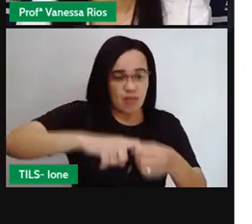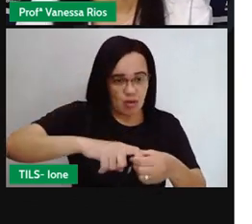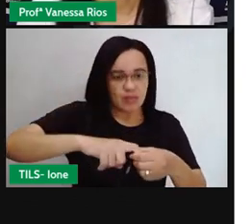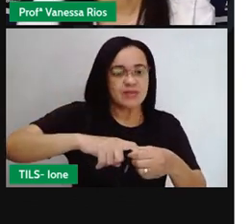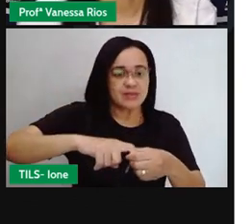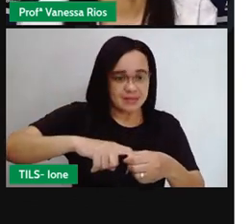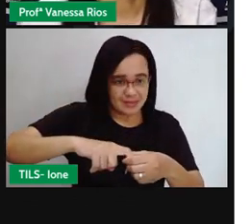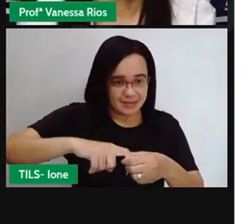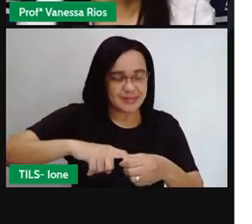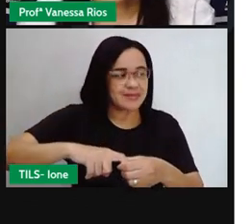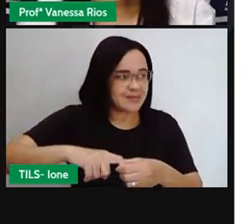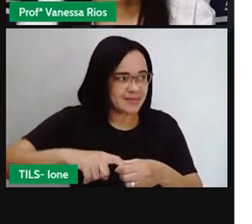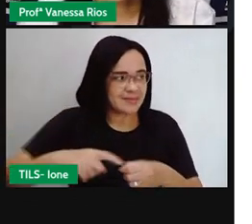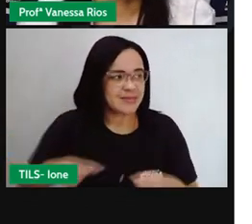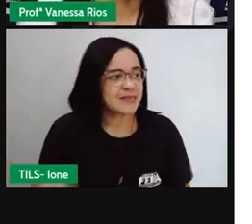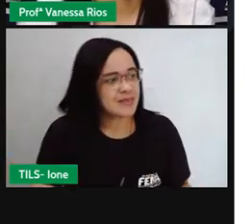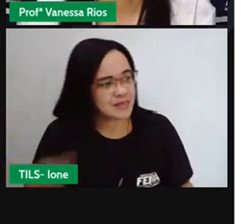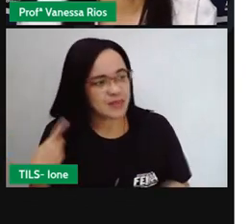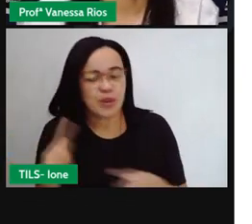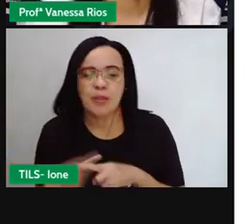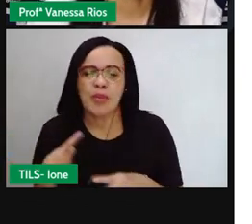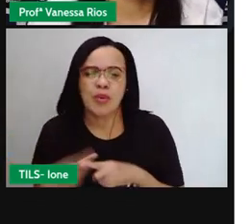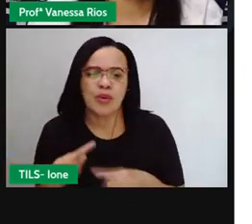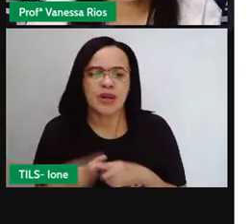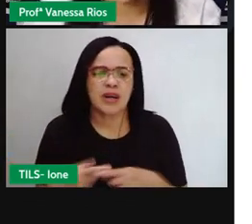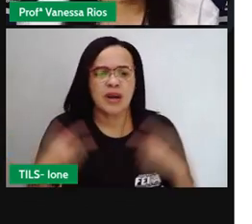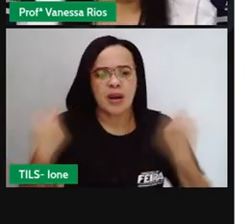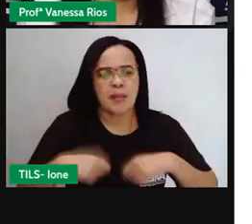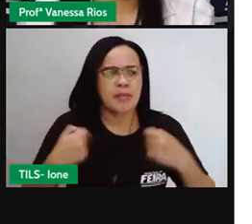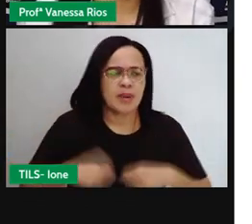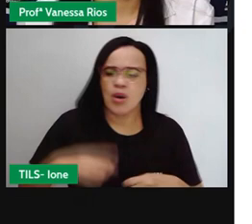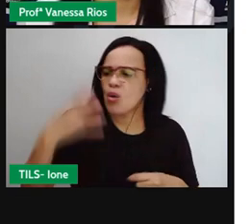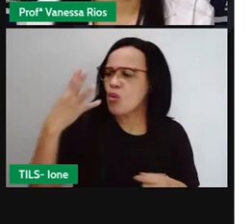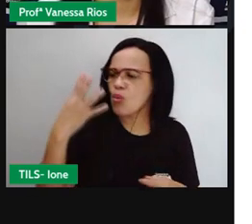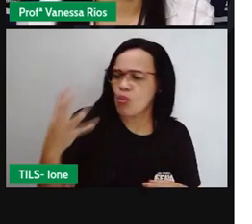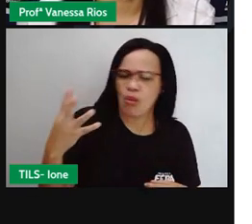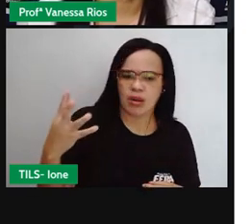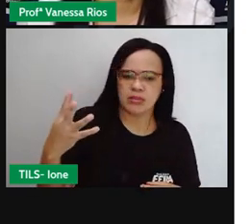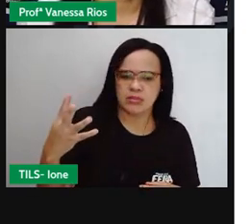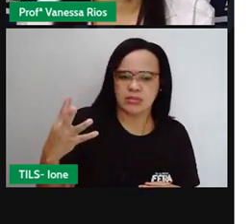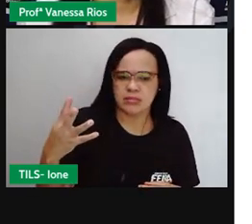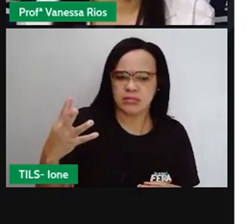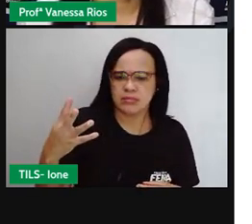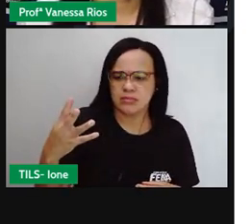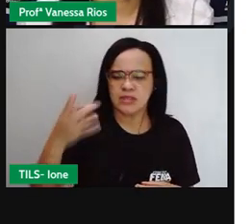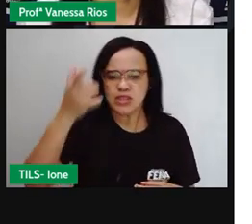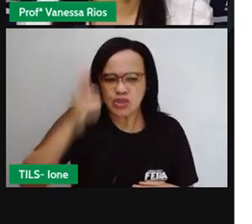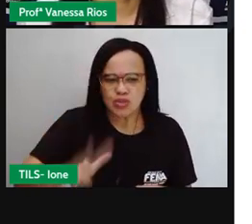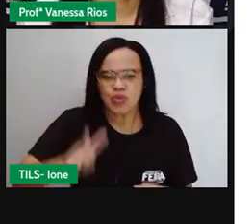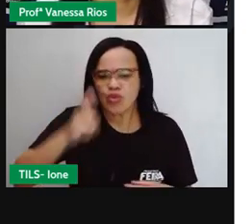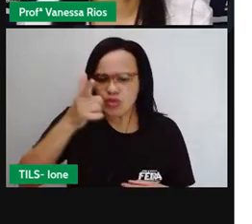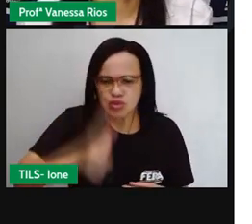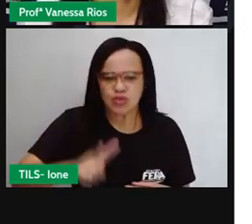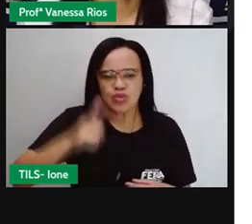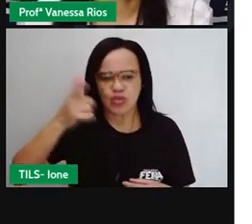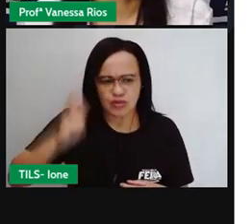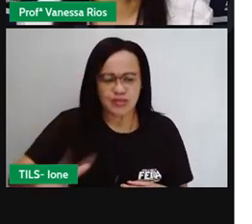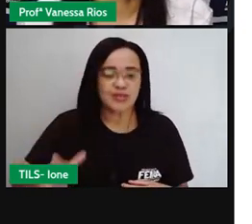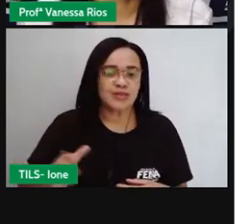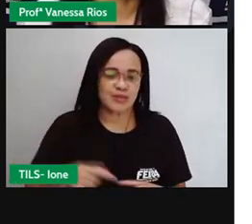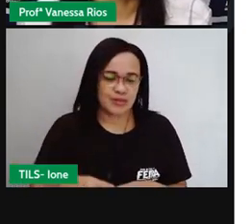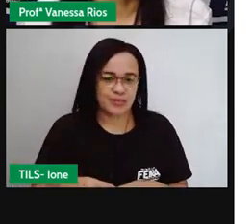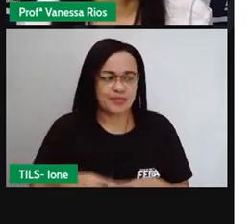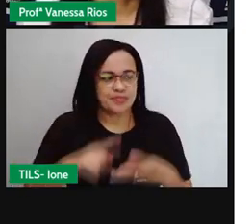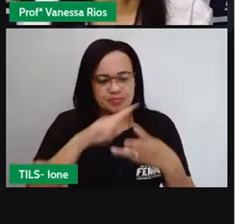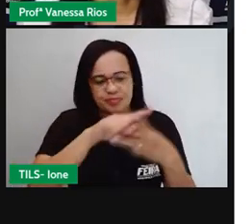Mas por que precisa falar quatro vezes? O que é um quarto de volta? A Pró desenhou aí três círculos,